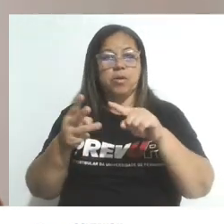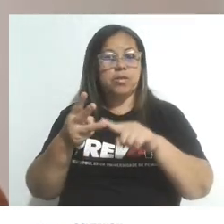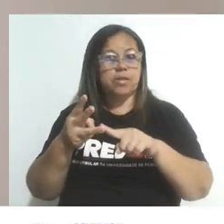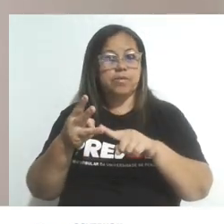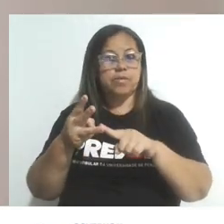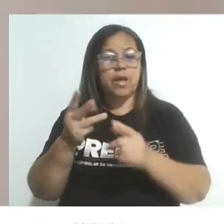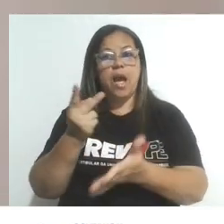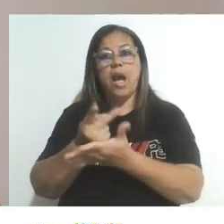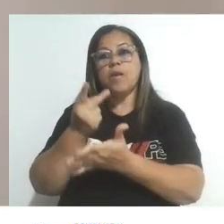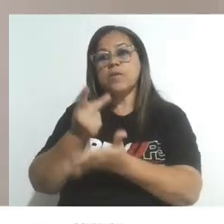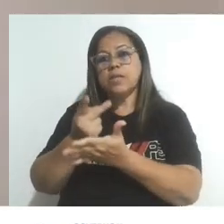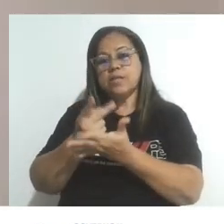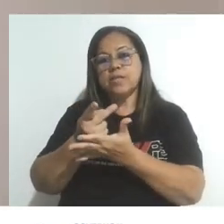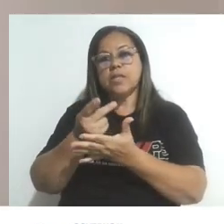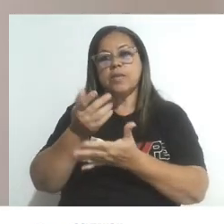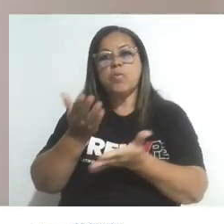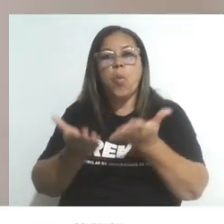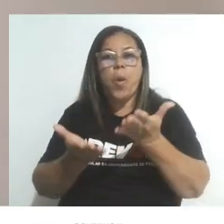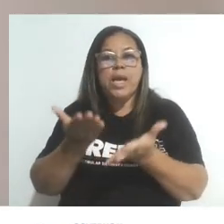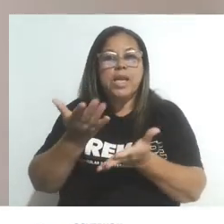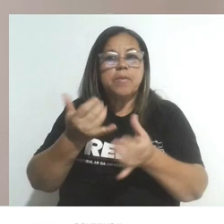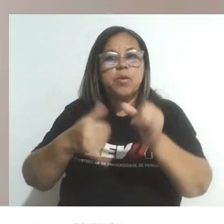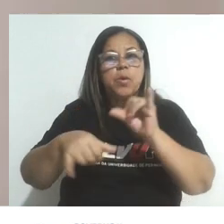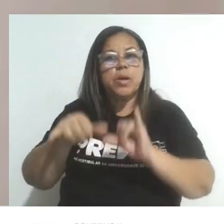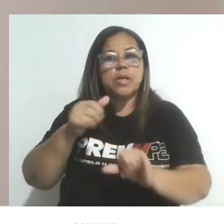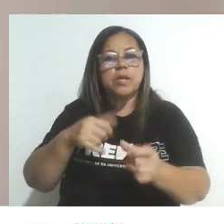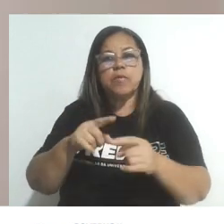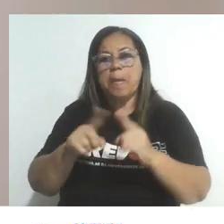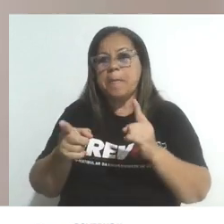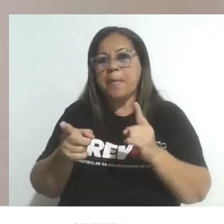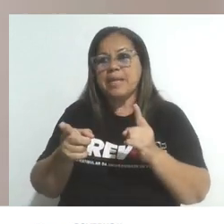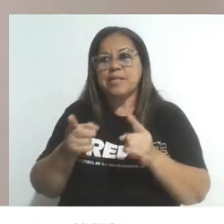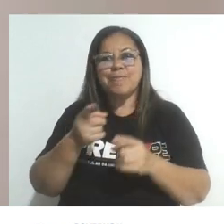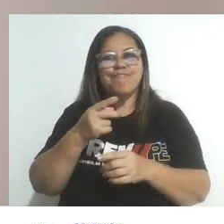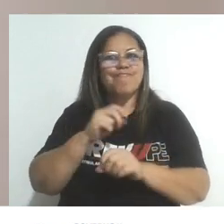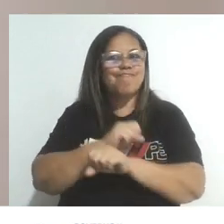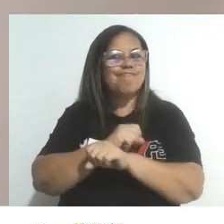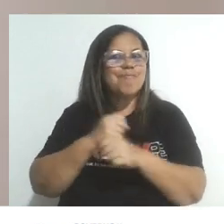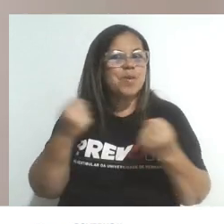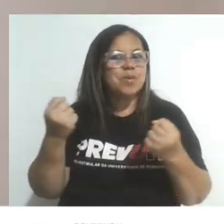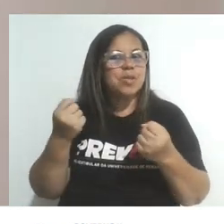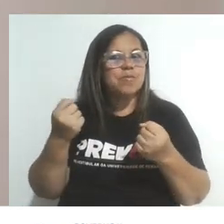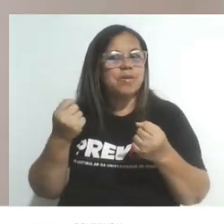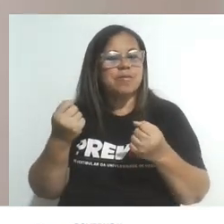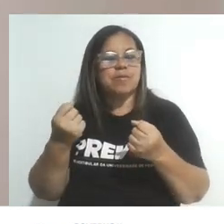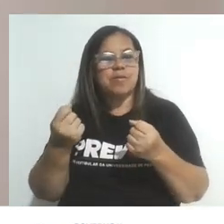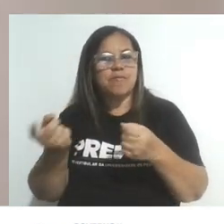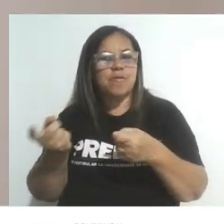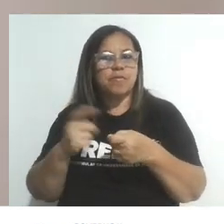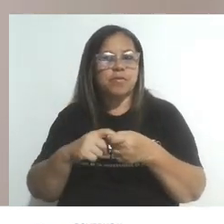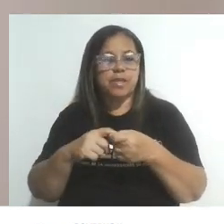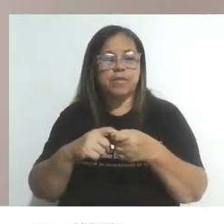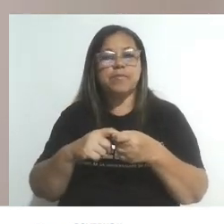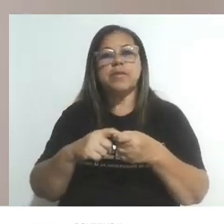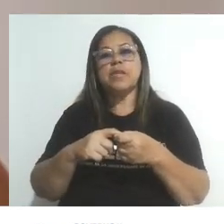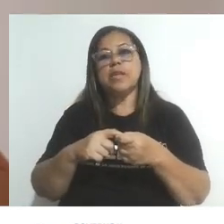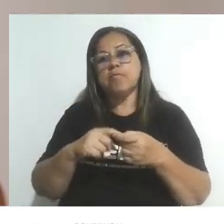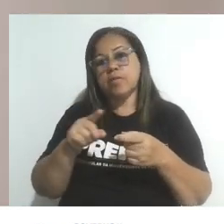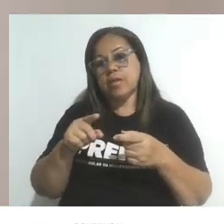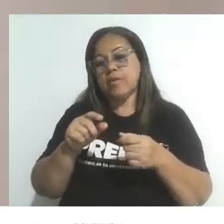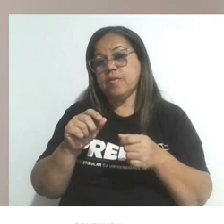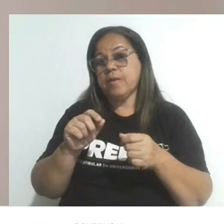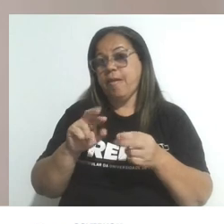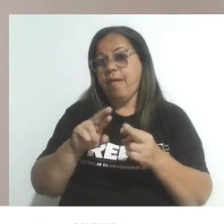ocorrerá um equilíbrio químico. Já as reações irreversíveis são aquelas em que os reagentes se transformam em produtos